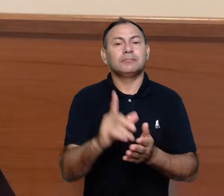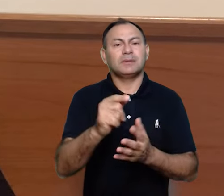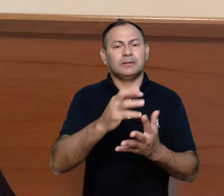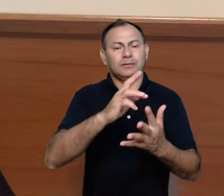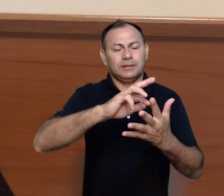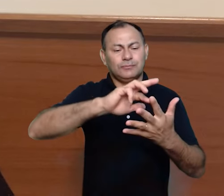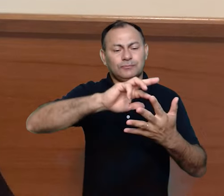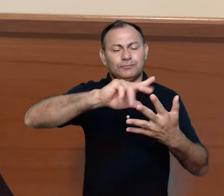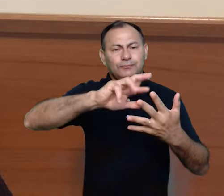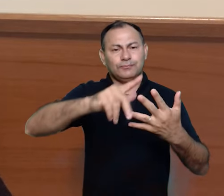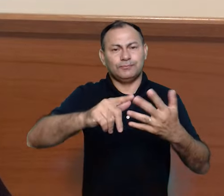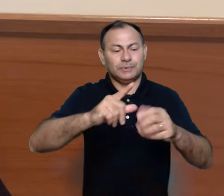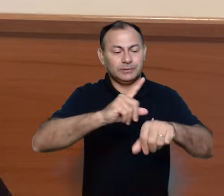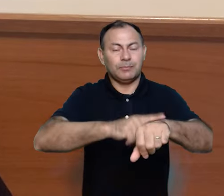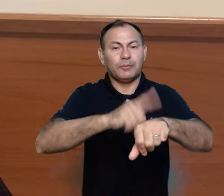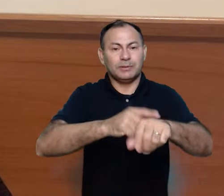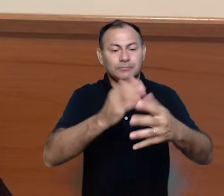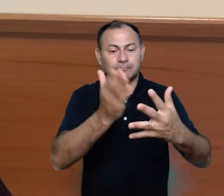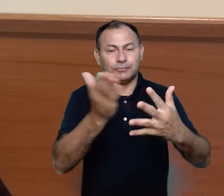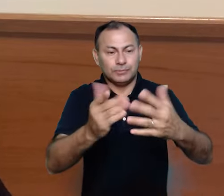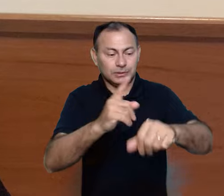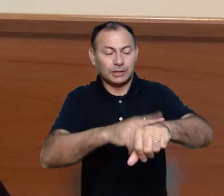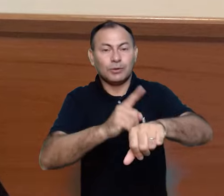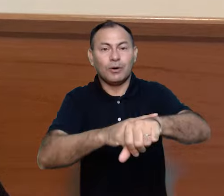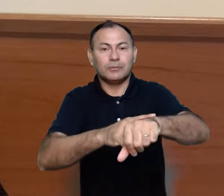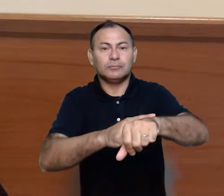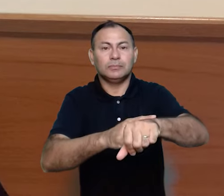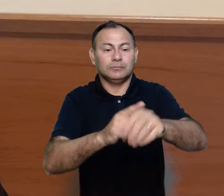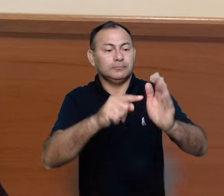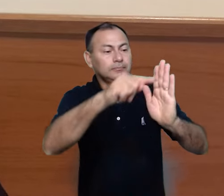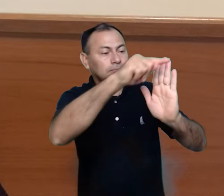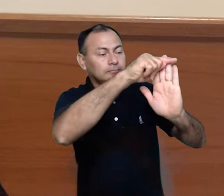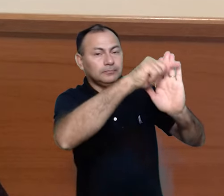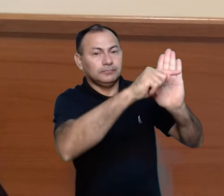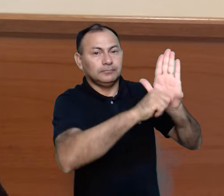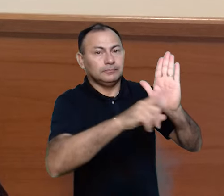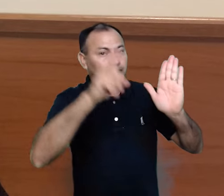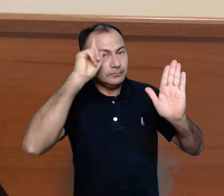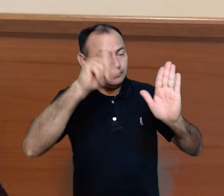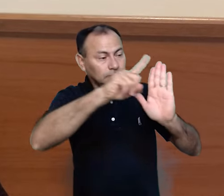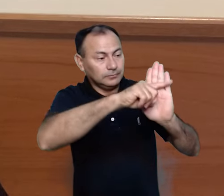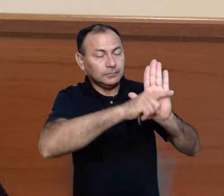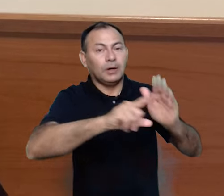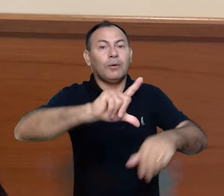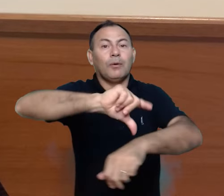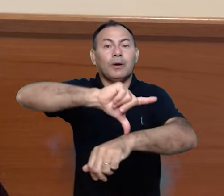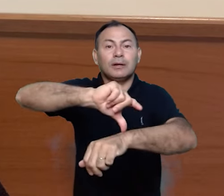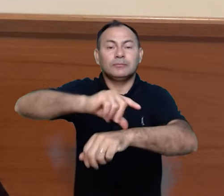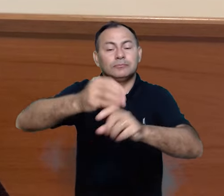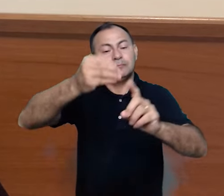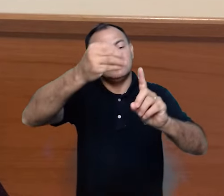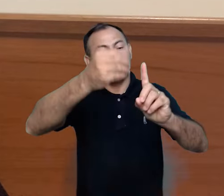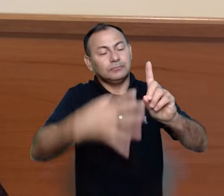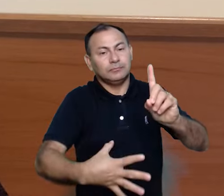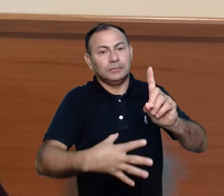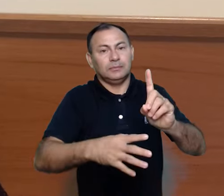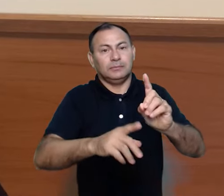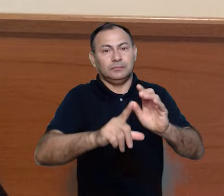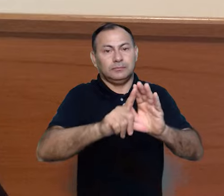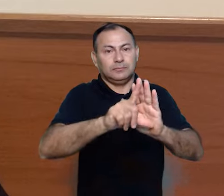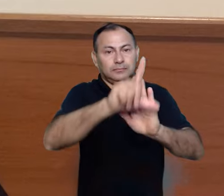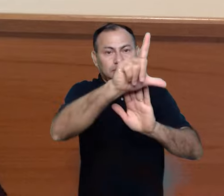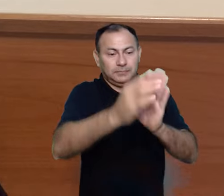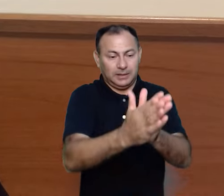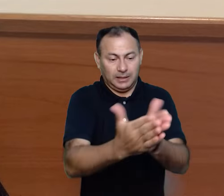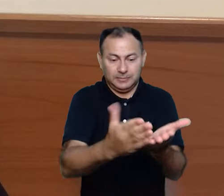Entre essas horas, a partir do calendário horário descrito na Sagrada